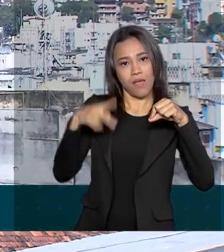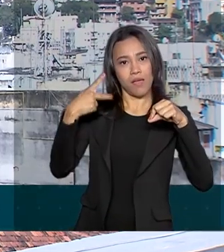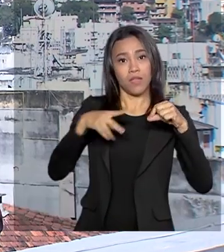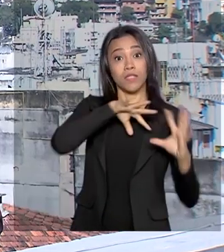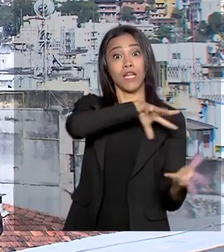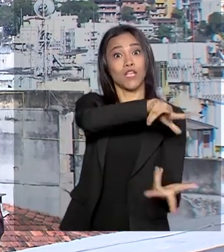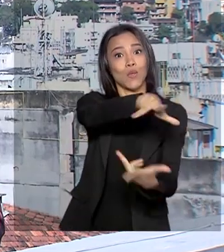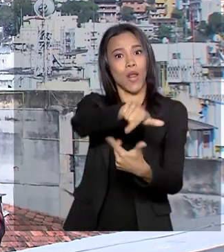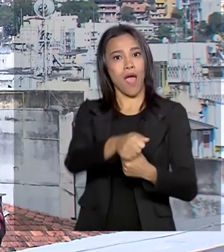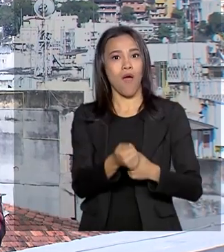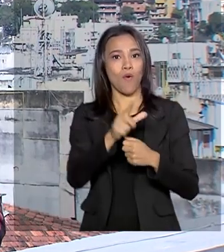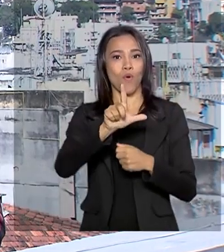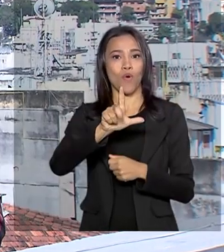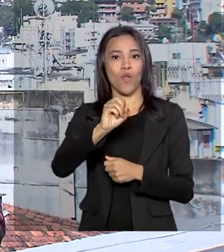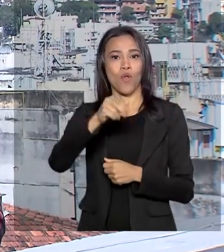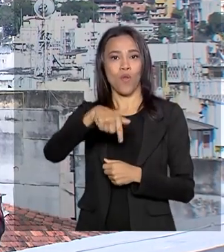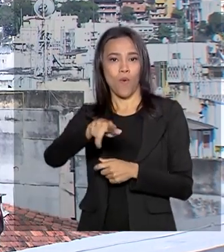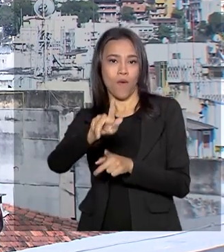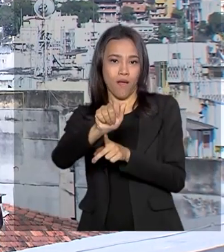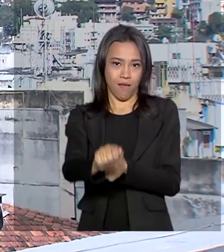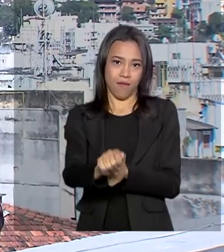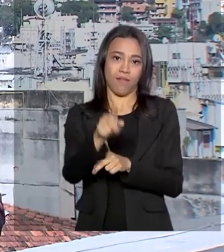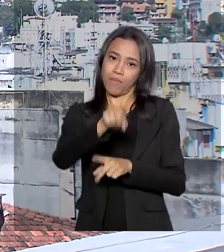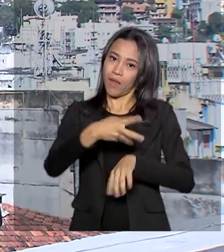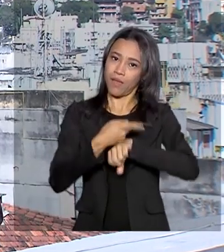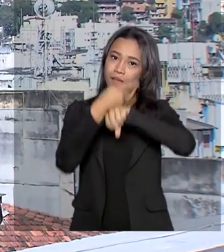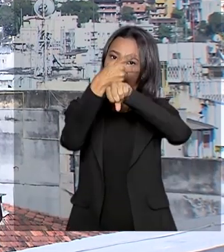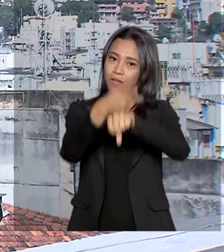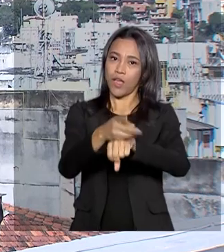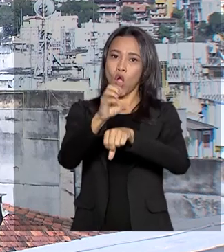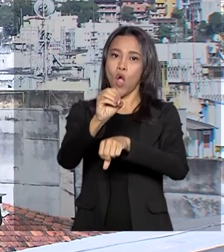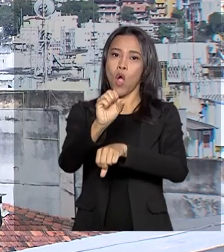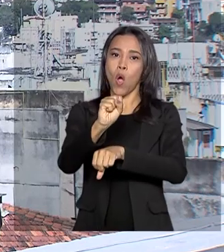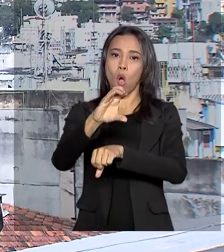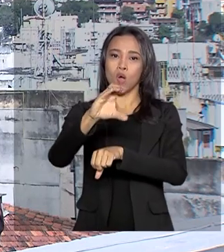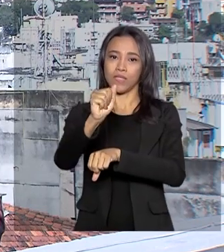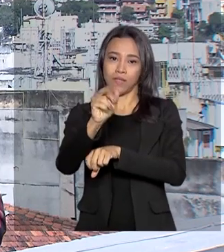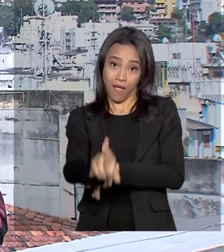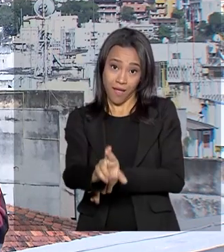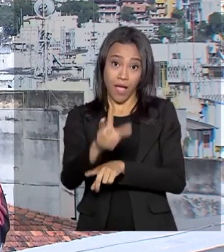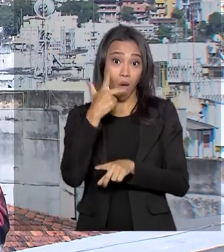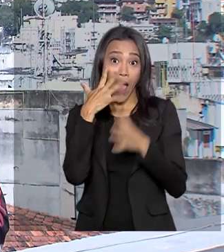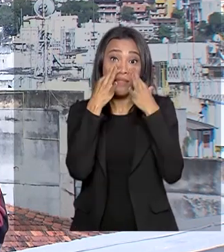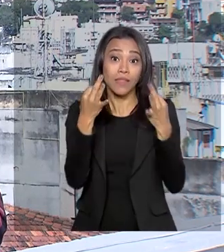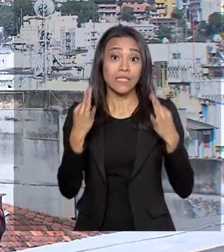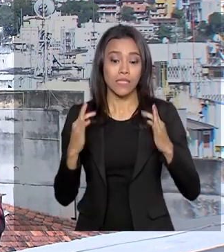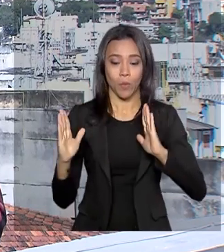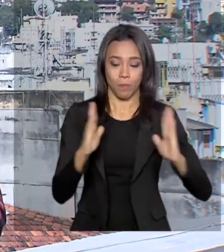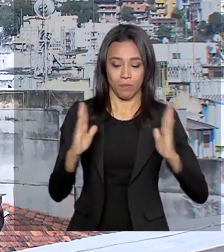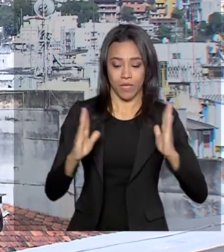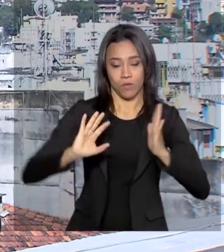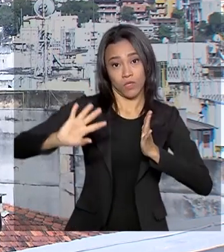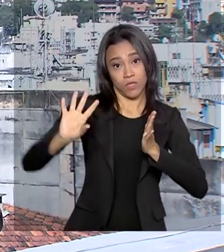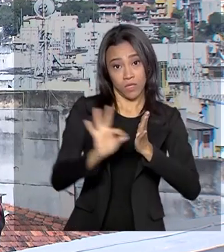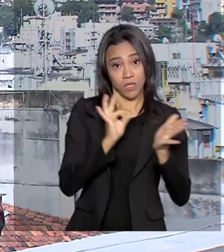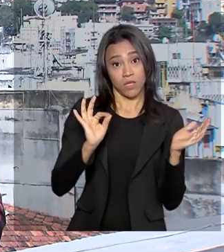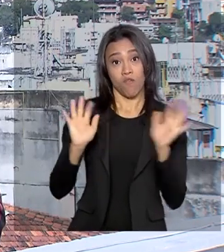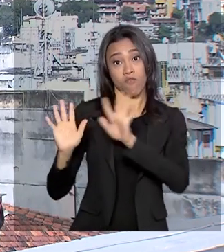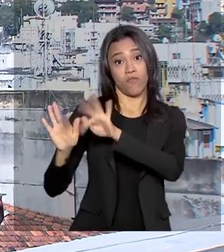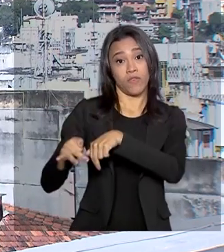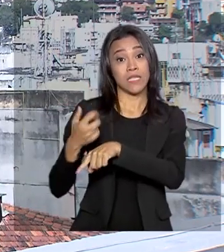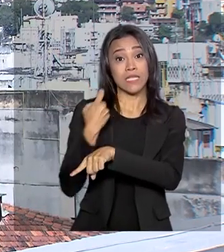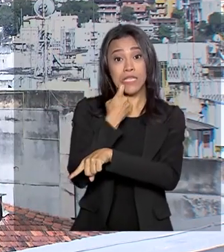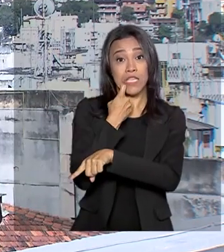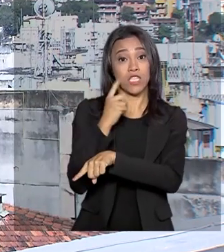internacional para a edição do Oscar de 2020. Agora é preciso ficar atento ao prazo de inscrição que acaba na próxima sexta-feira,